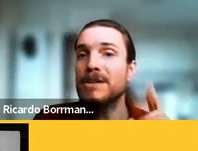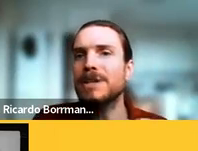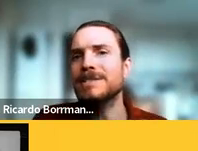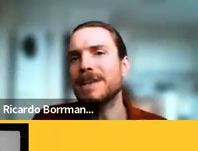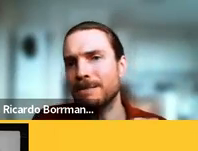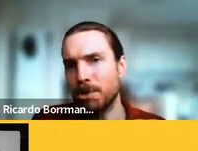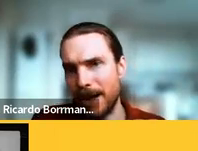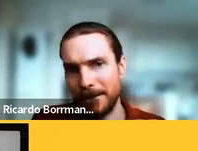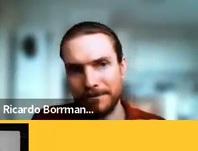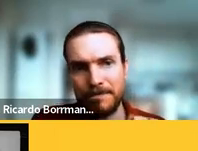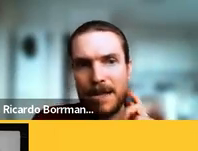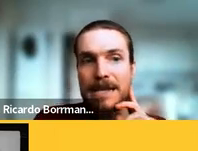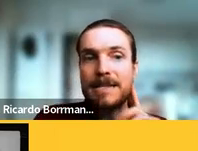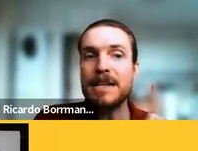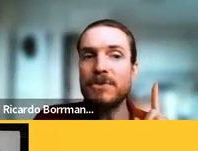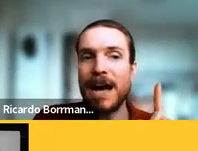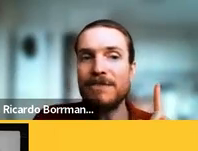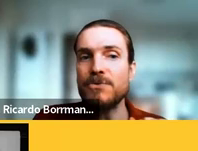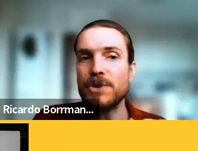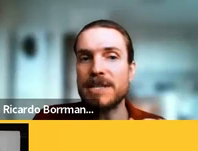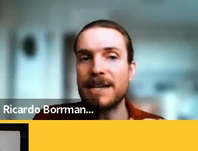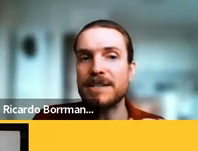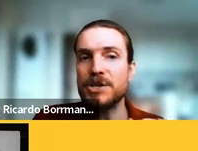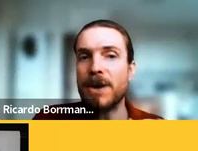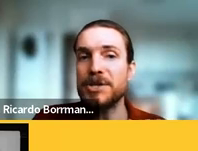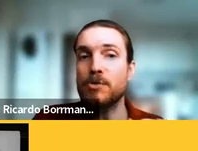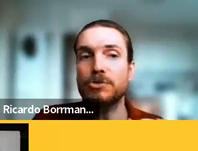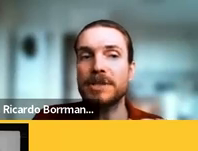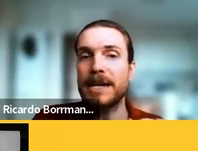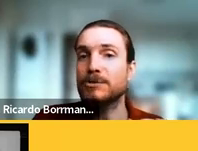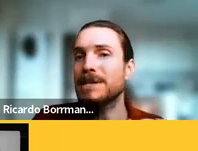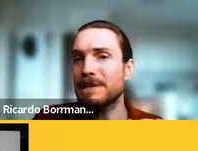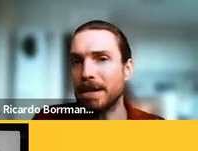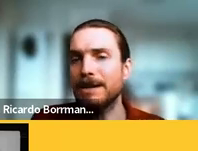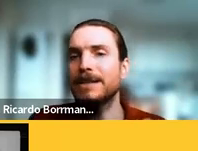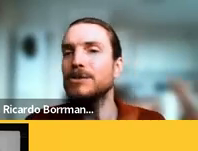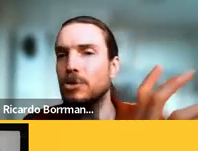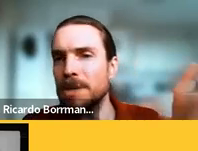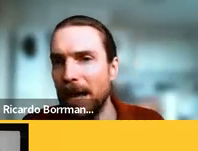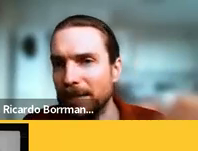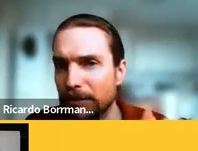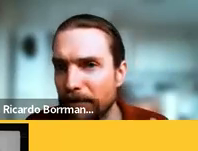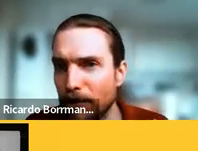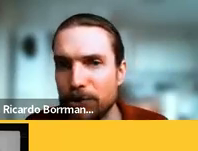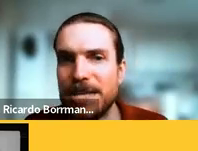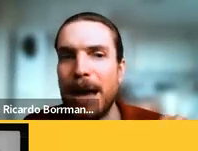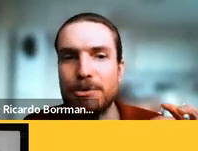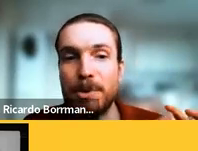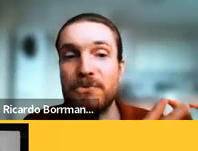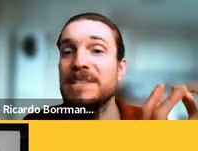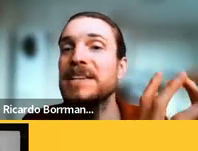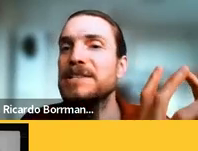como berço da ciência moderna significava influenciar cientificamente a cultura intelectual brasileira dominada pelos